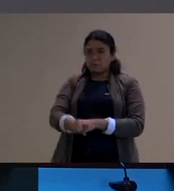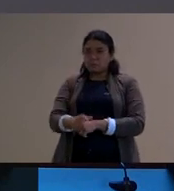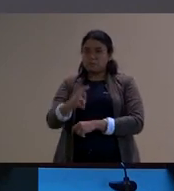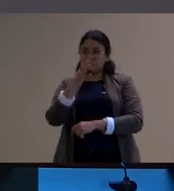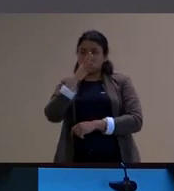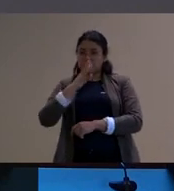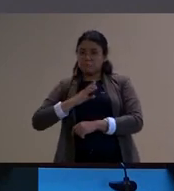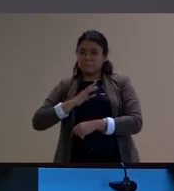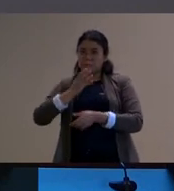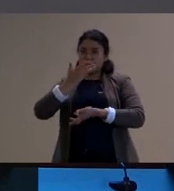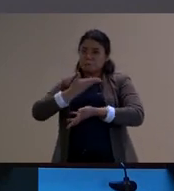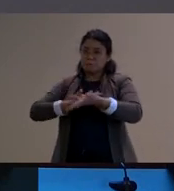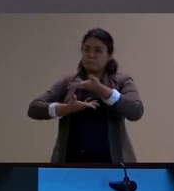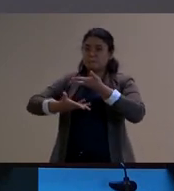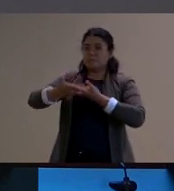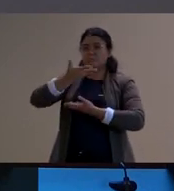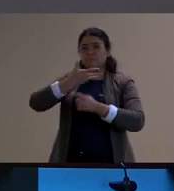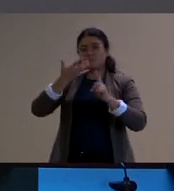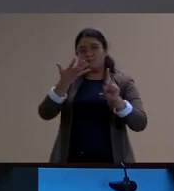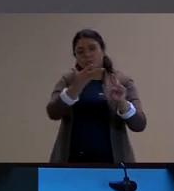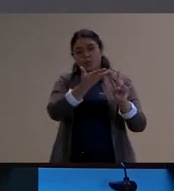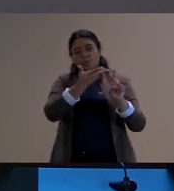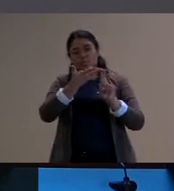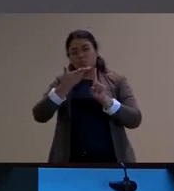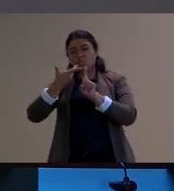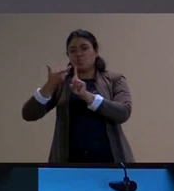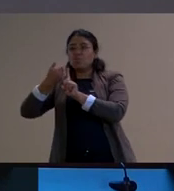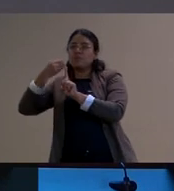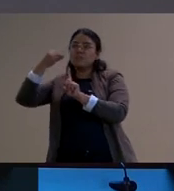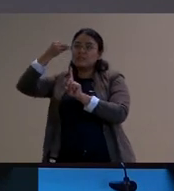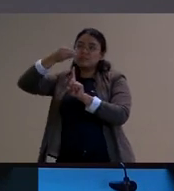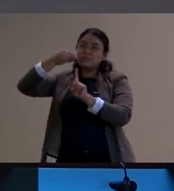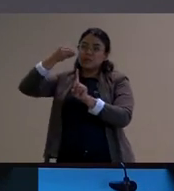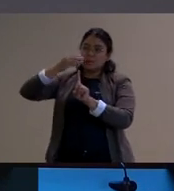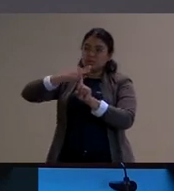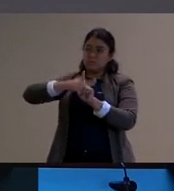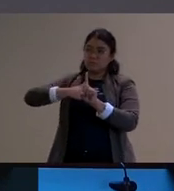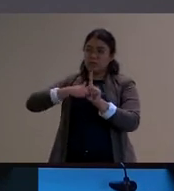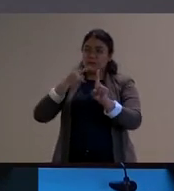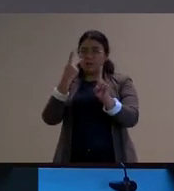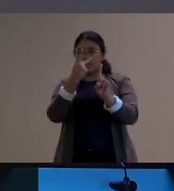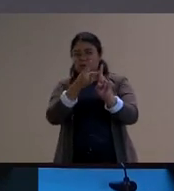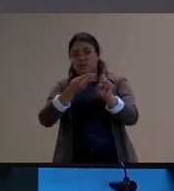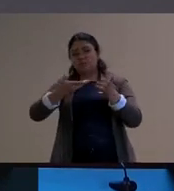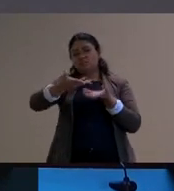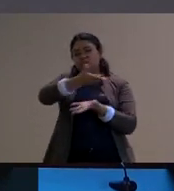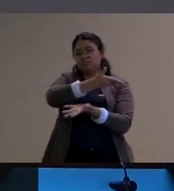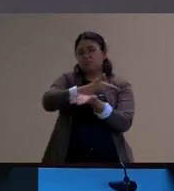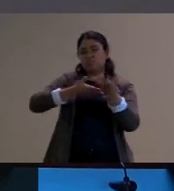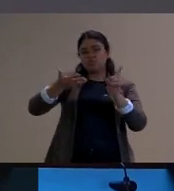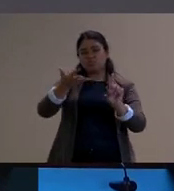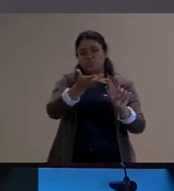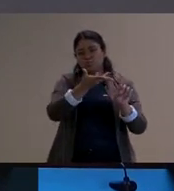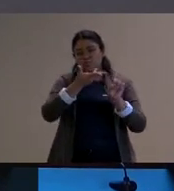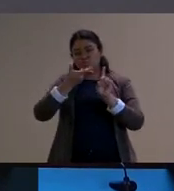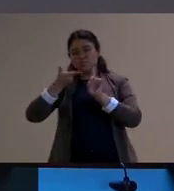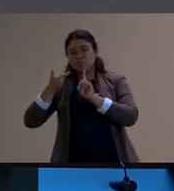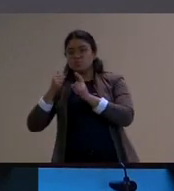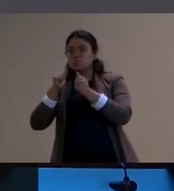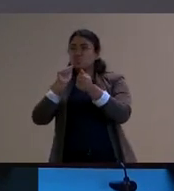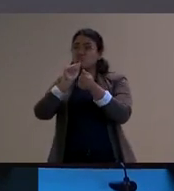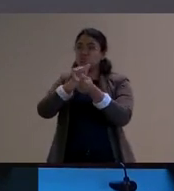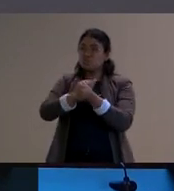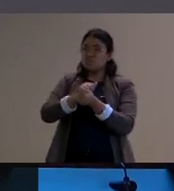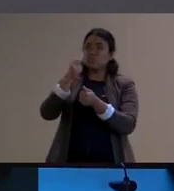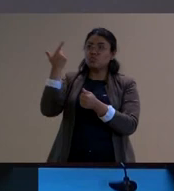convida ele a trazer elementos da própria experiência e a inserir elementos da sua experiência na experiência dele constrói